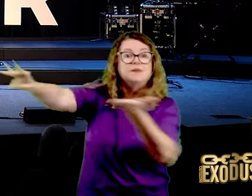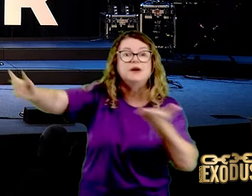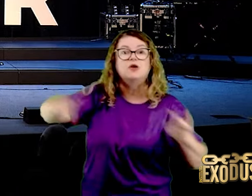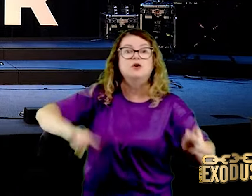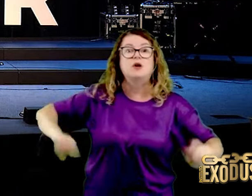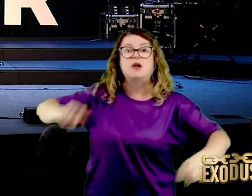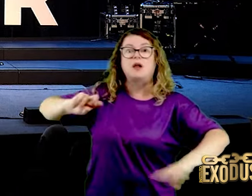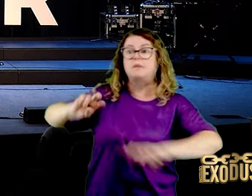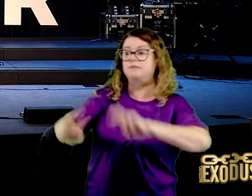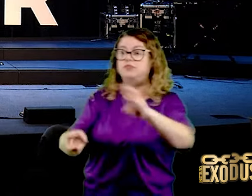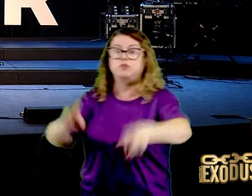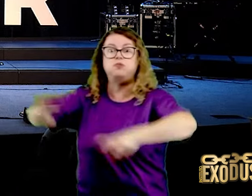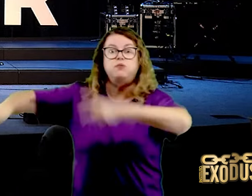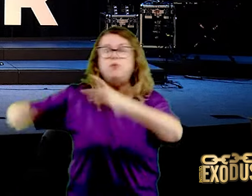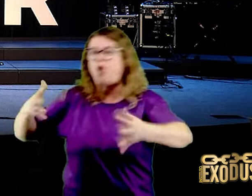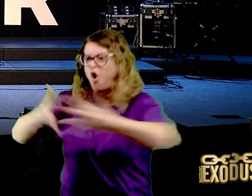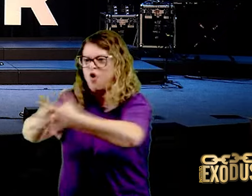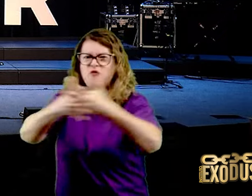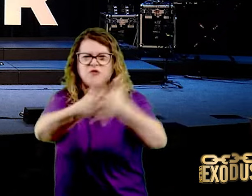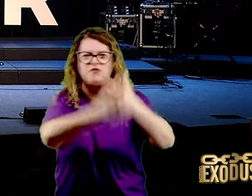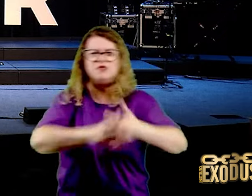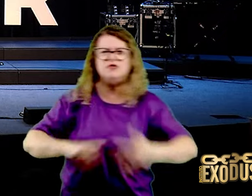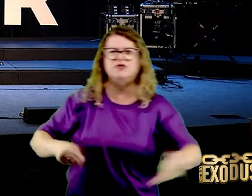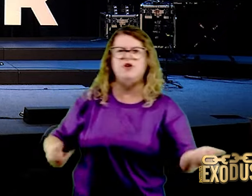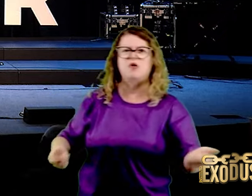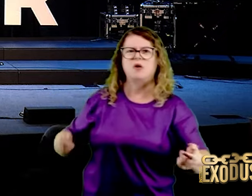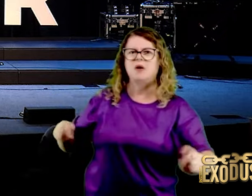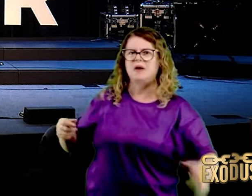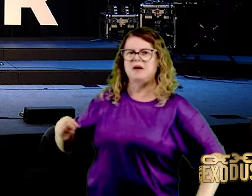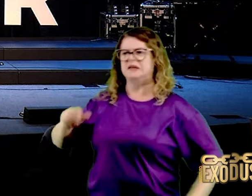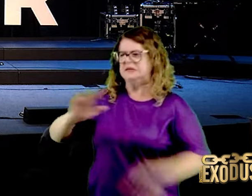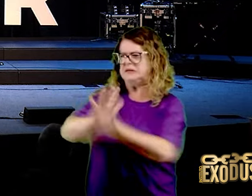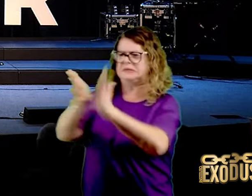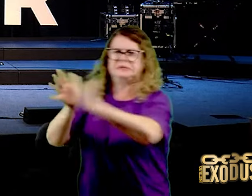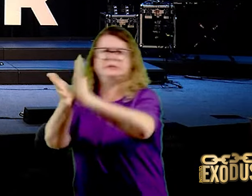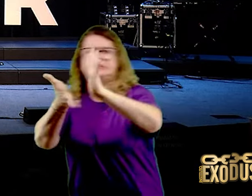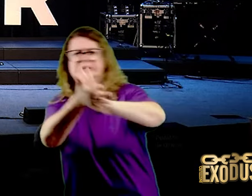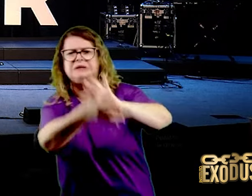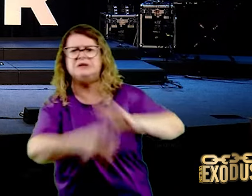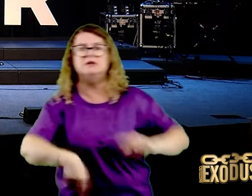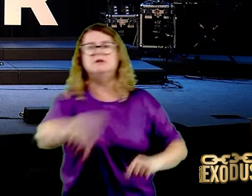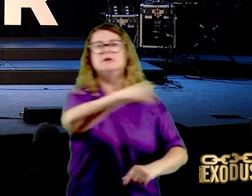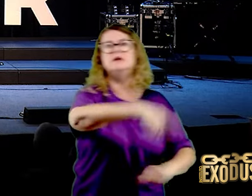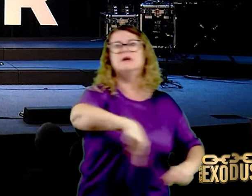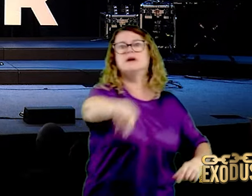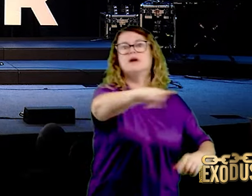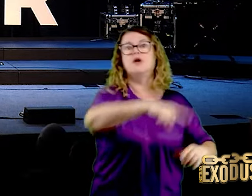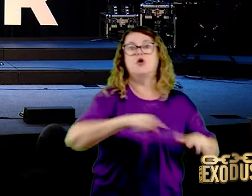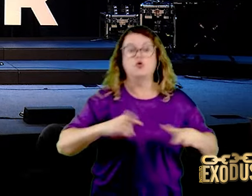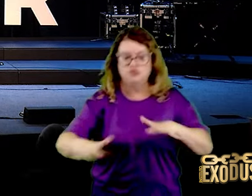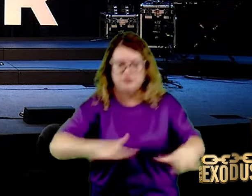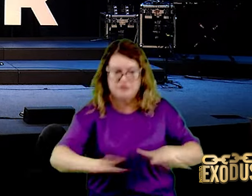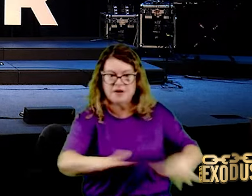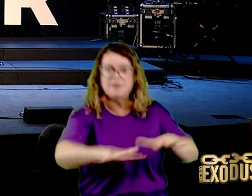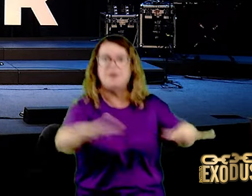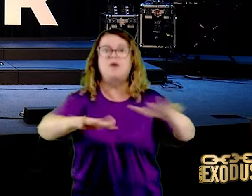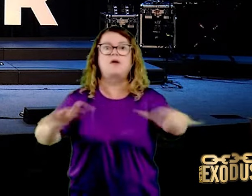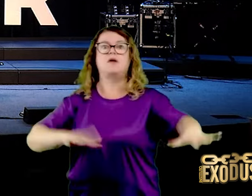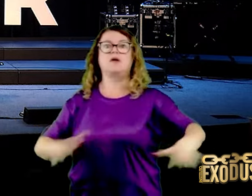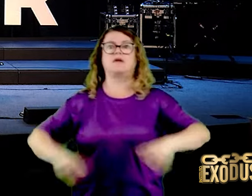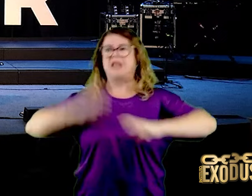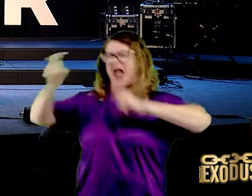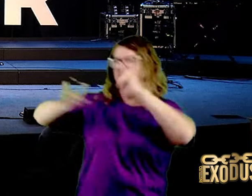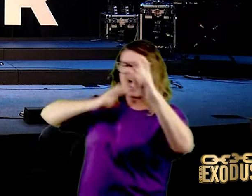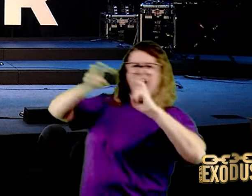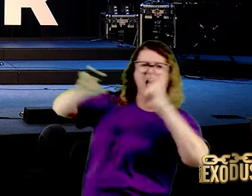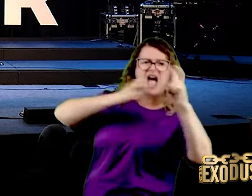acampamento e no campo, como os que estavam nos destacamentos, até mesmo nas tropas de ataque. O chão tremeu e houve um pânico terrível.